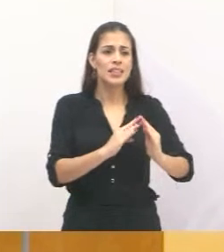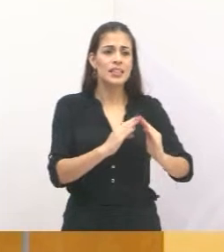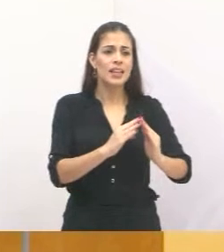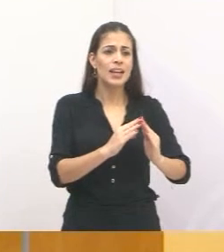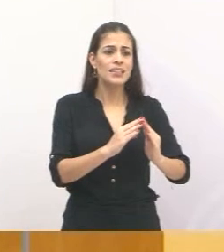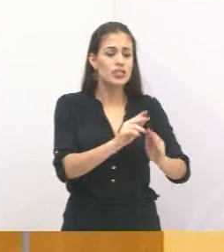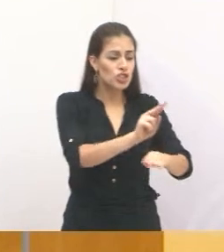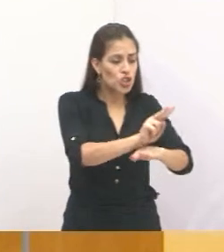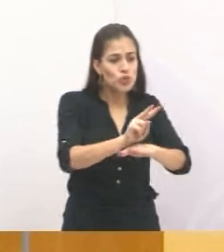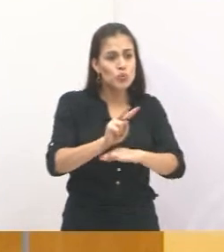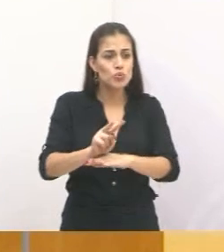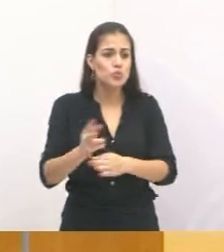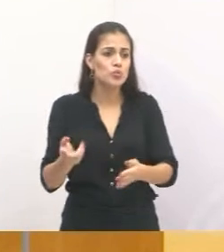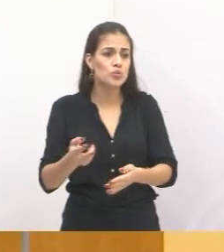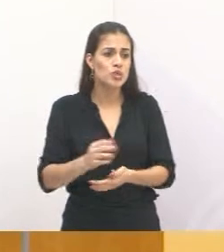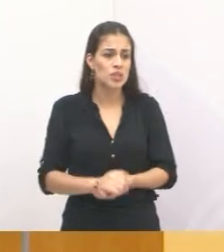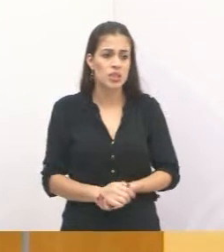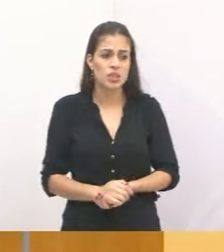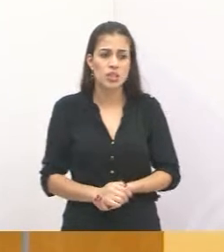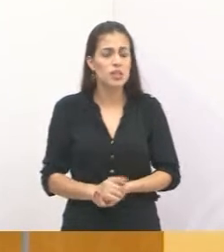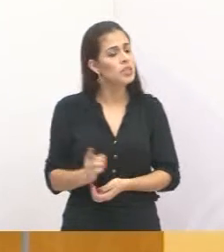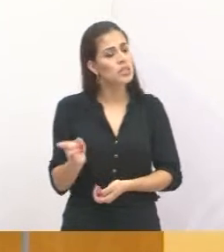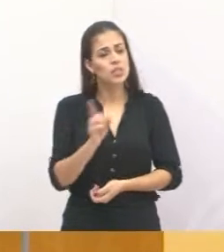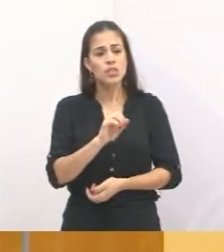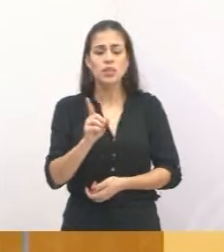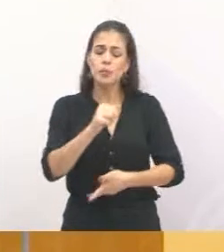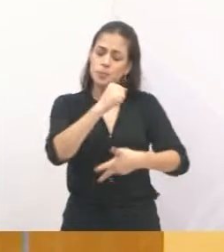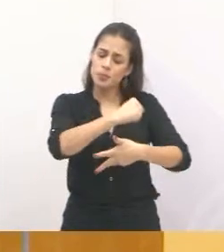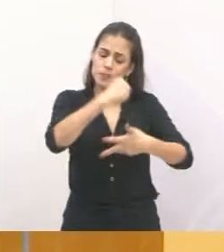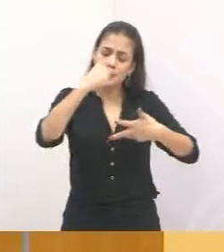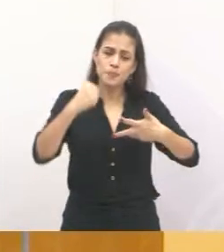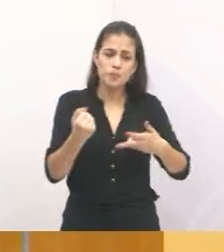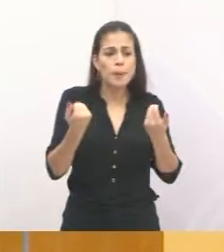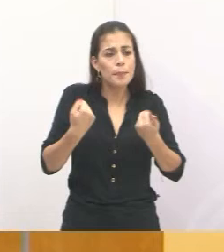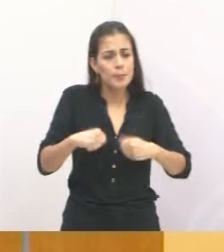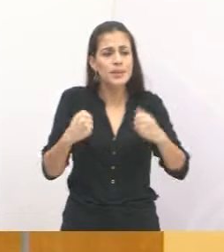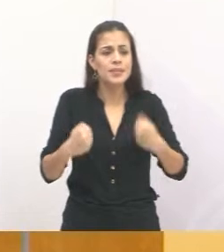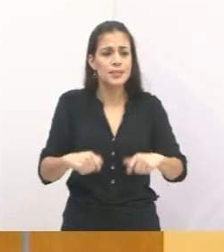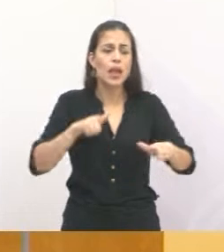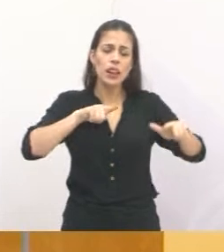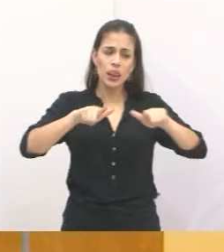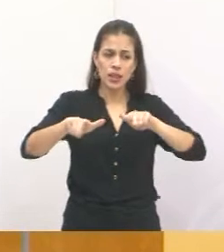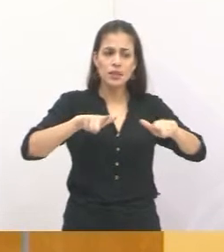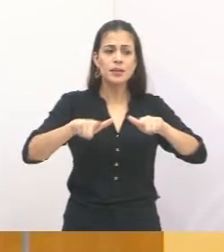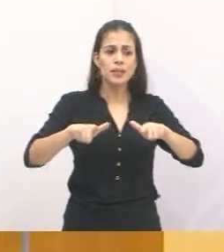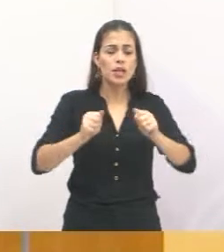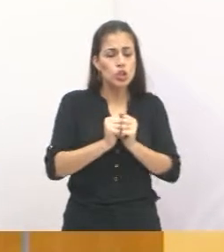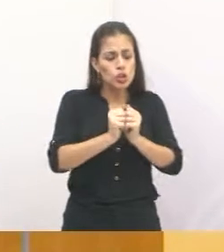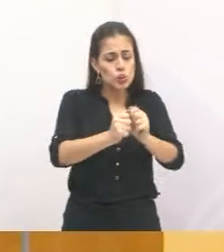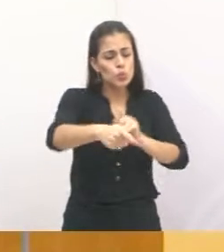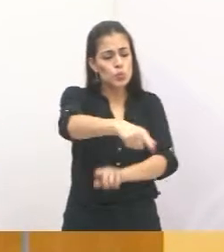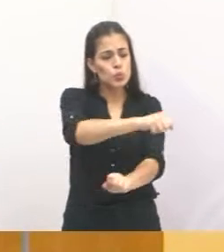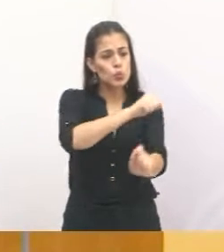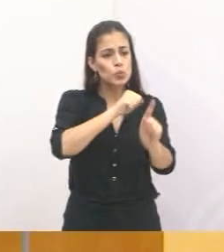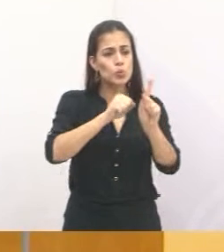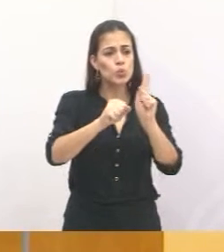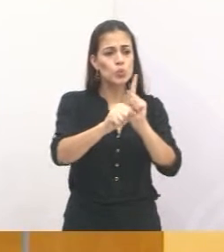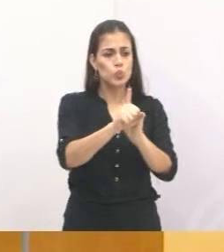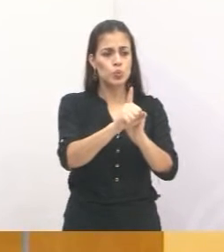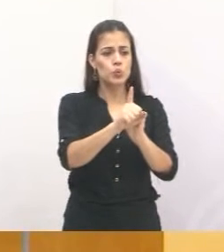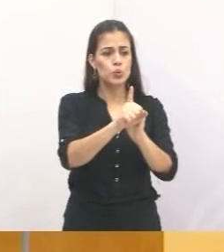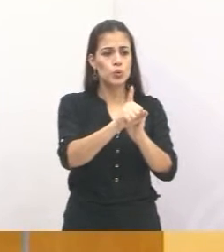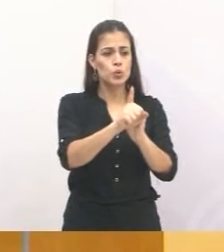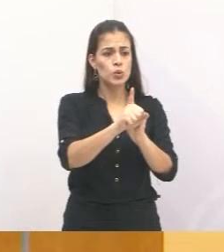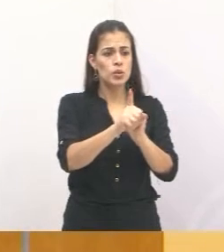Não, o poder público tem que fazer o teu papel junto à assistência social do município e